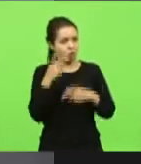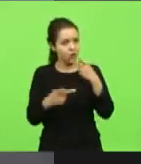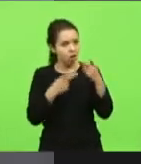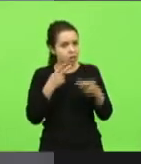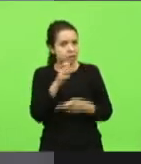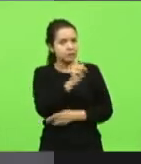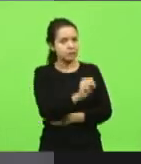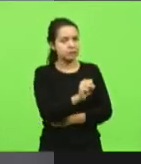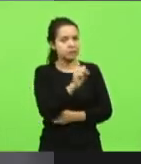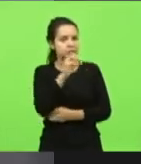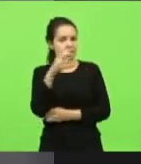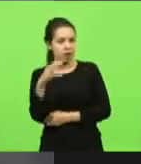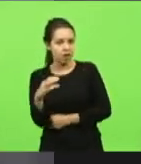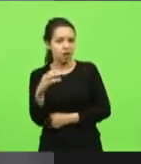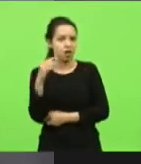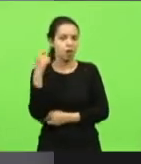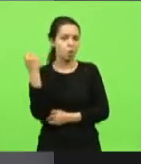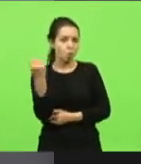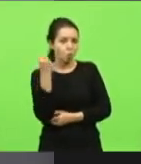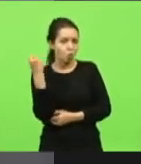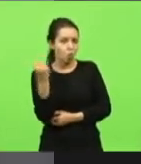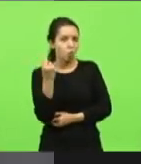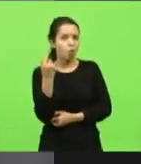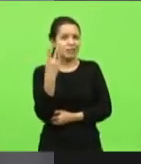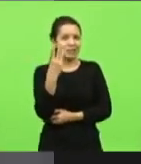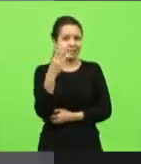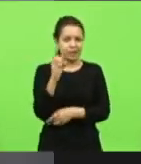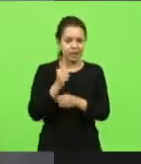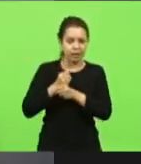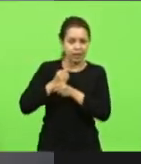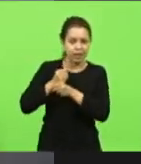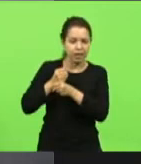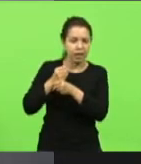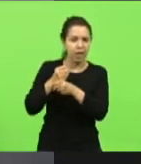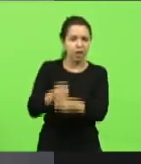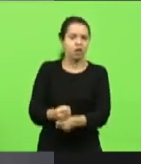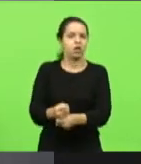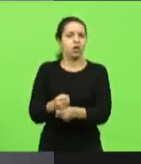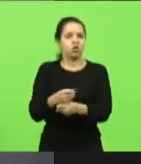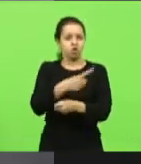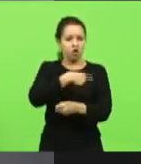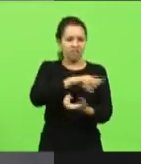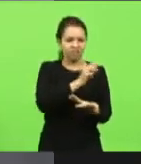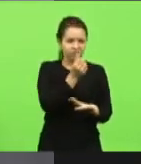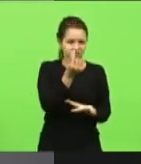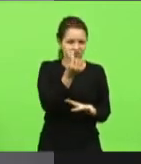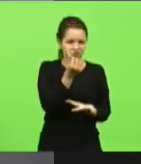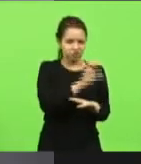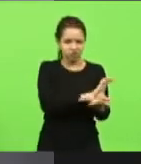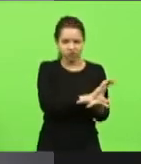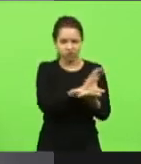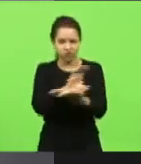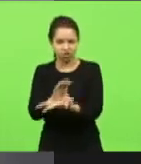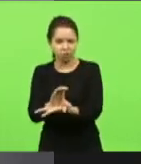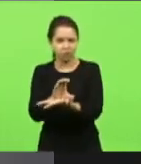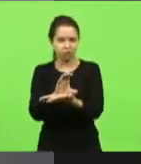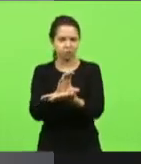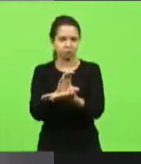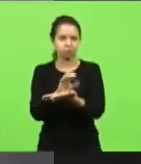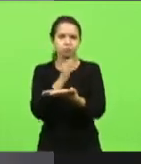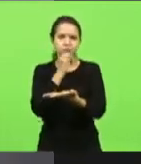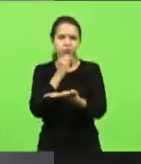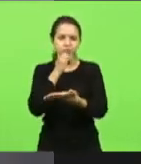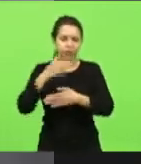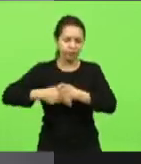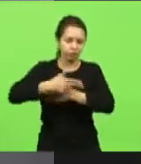nos últimos 30 anos nós não tivemos investimento nenhum em ferrovias por exemplo